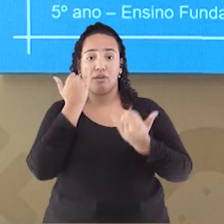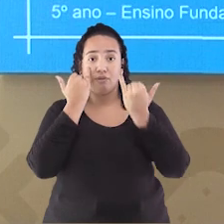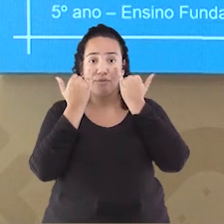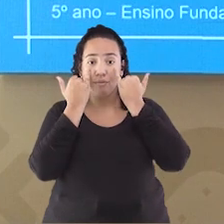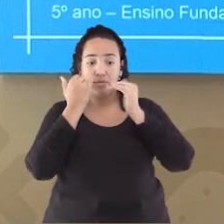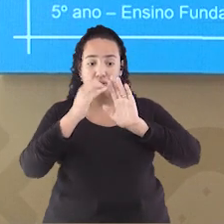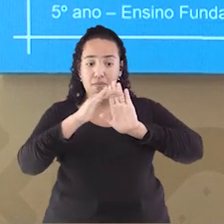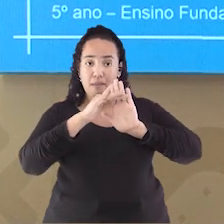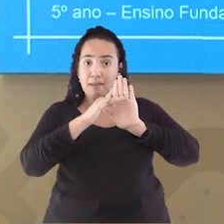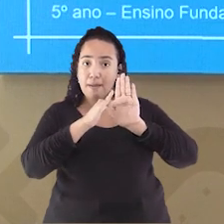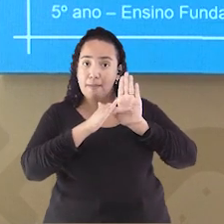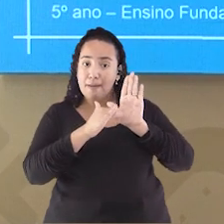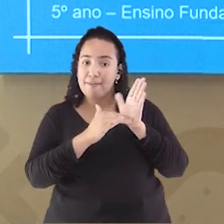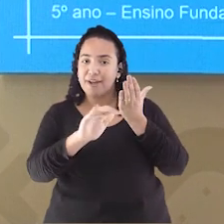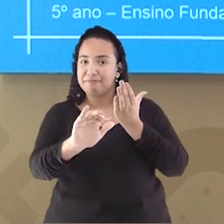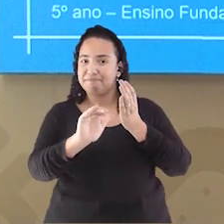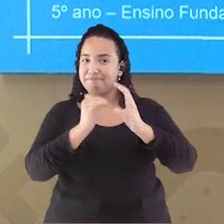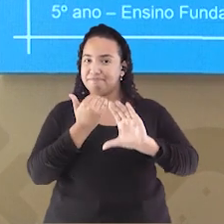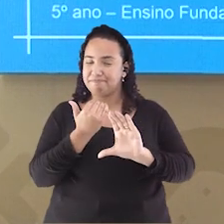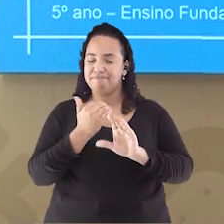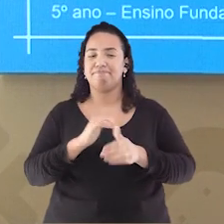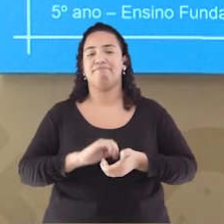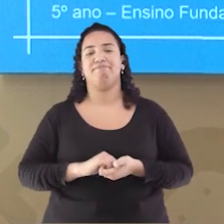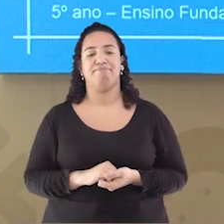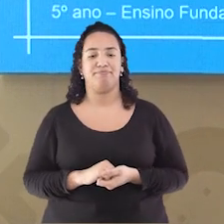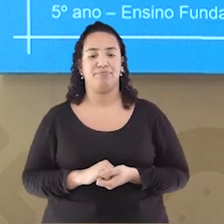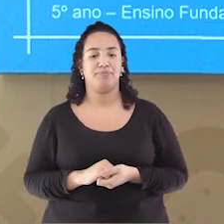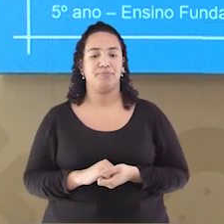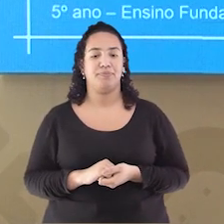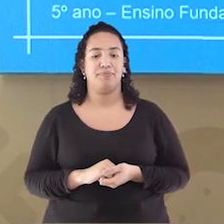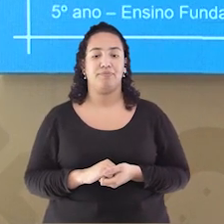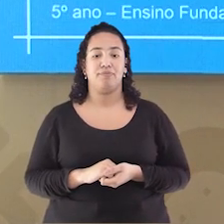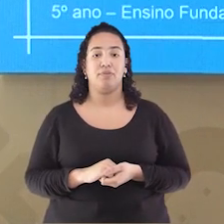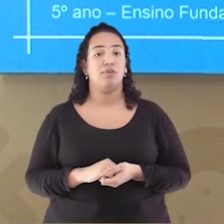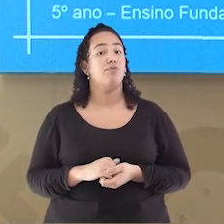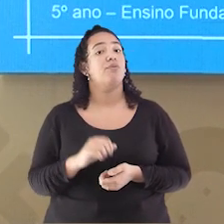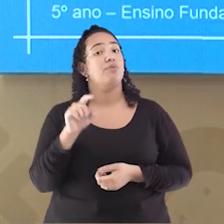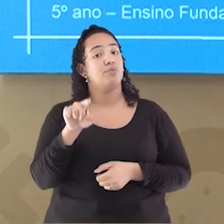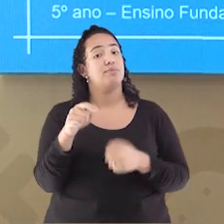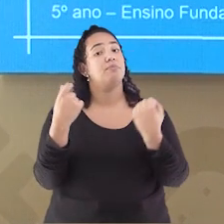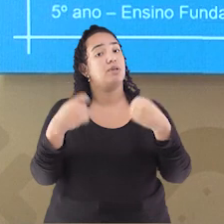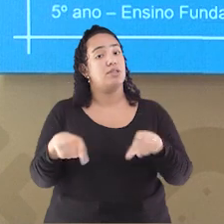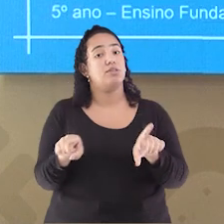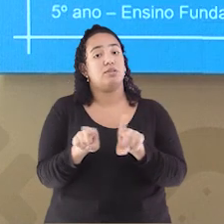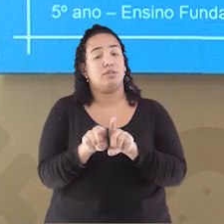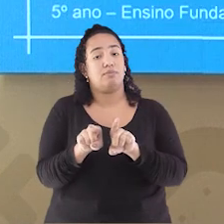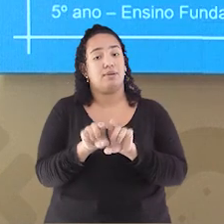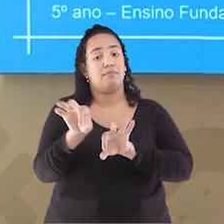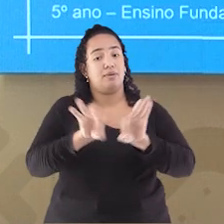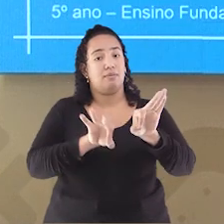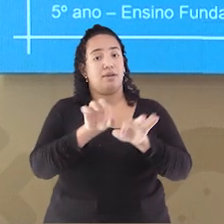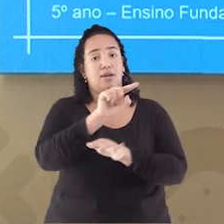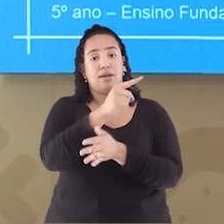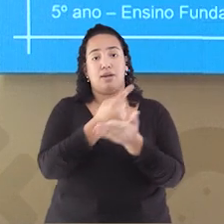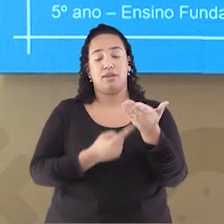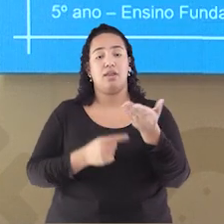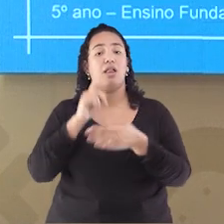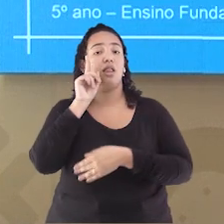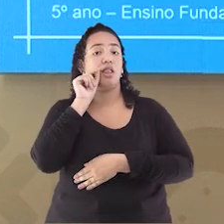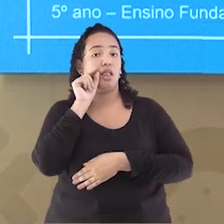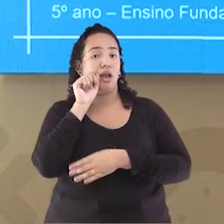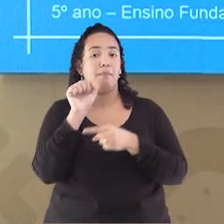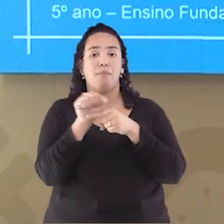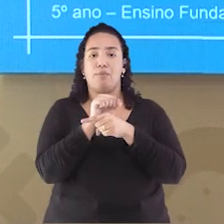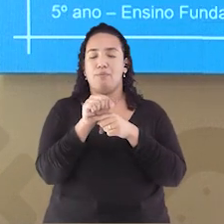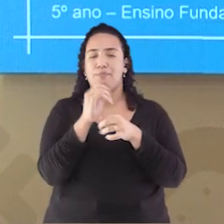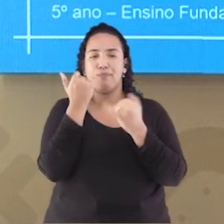preencher o formulário e enviar. Você precisará ainda de um caderno, lápis e borracha para